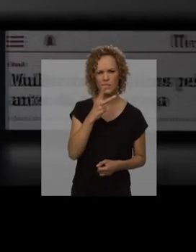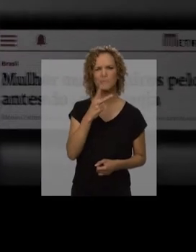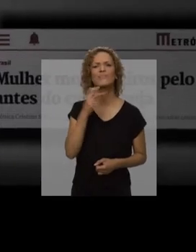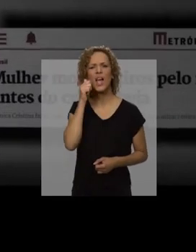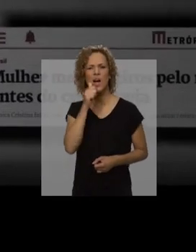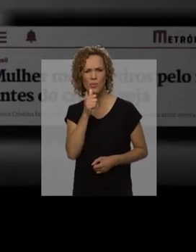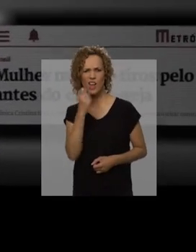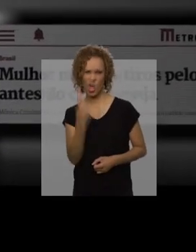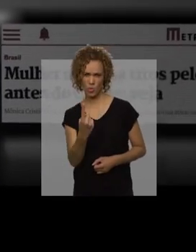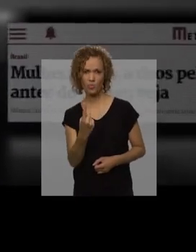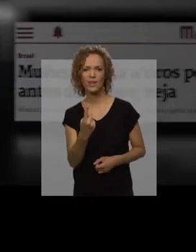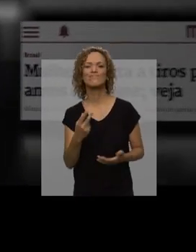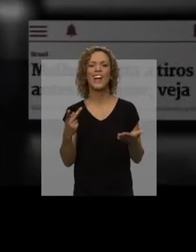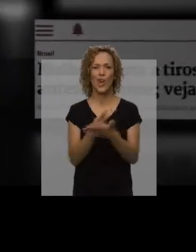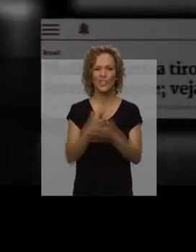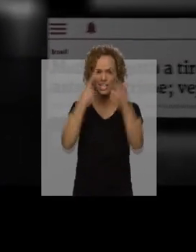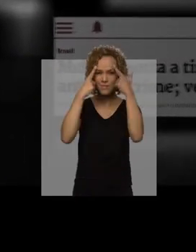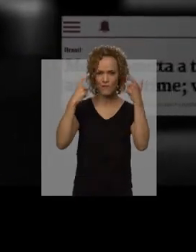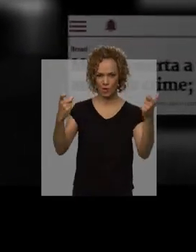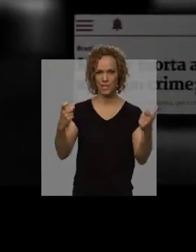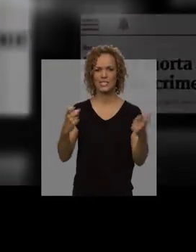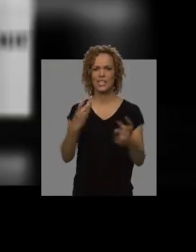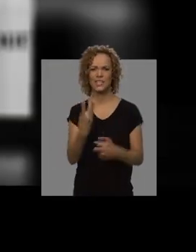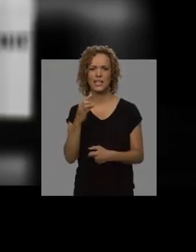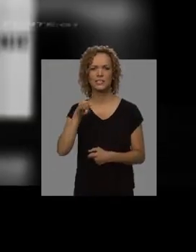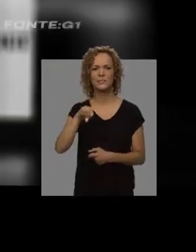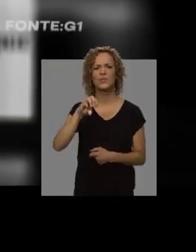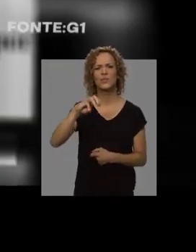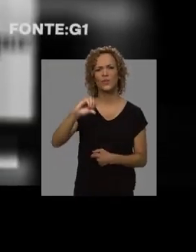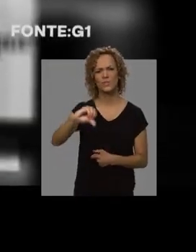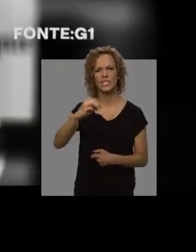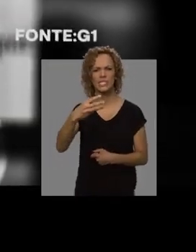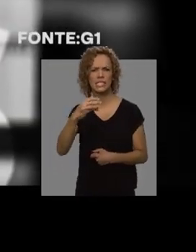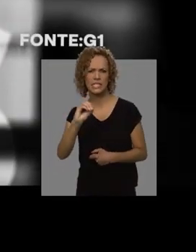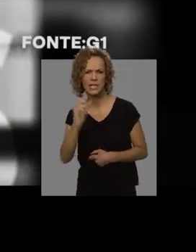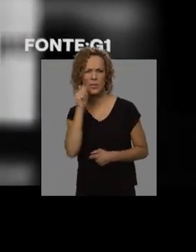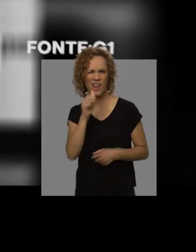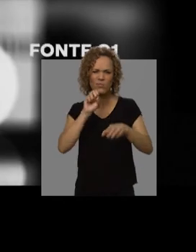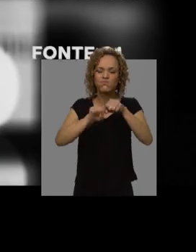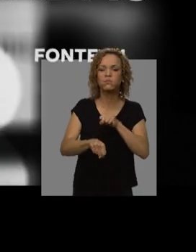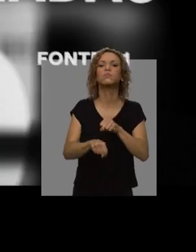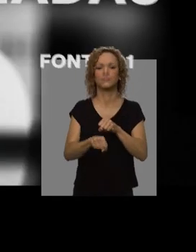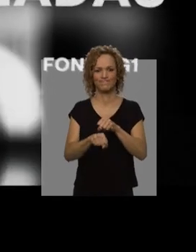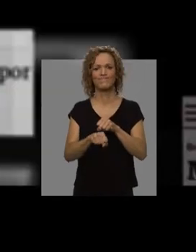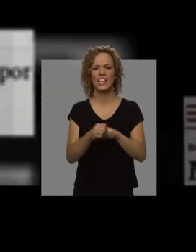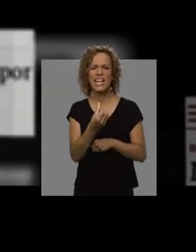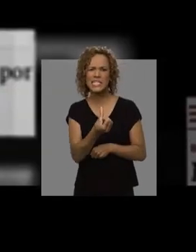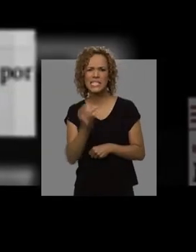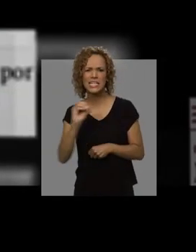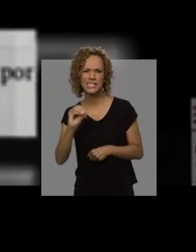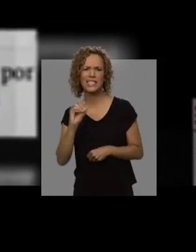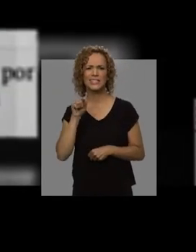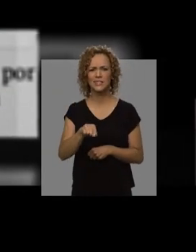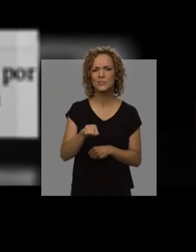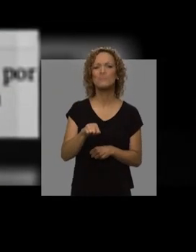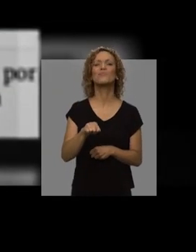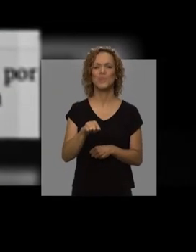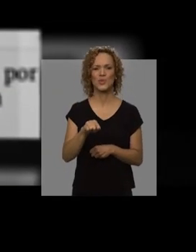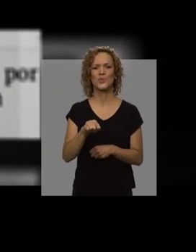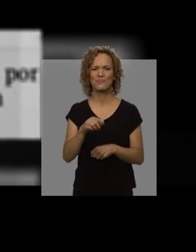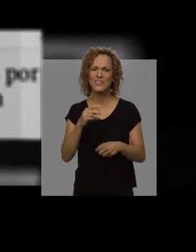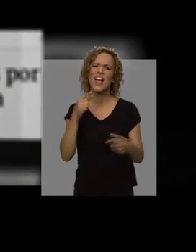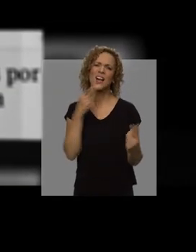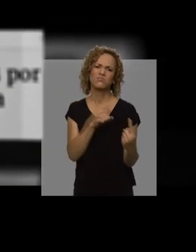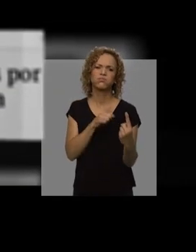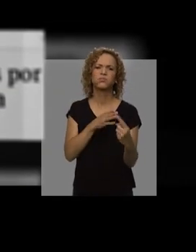Uma mulher é vítima de violência a cada duas horas no Brasil. 3.930 mulheres assassinadas. Quase 600